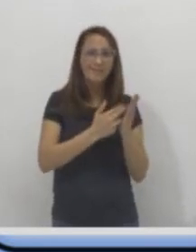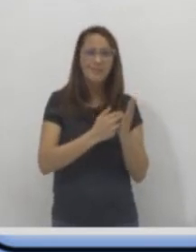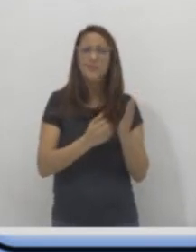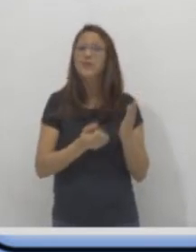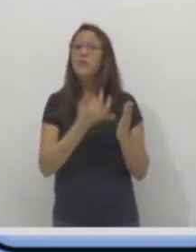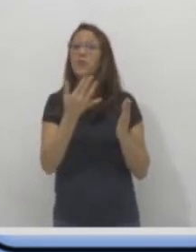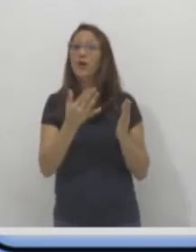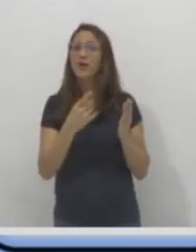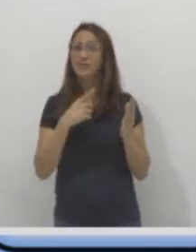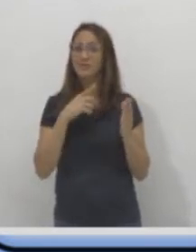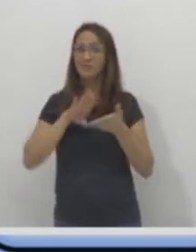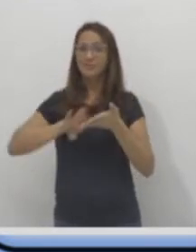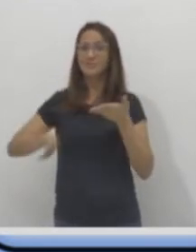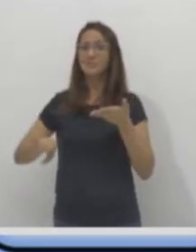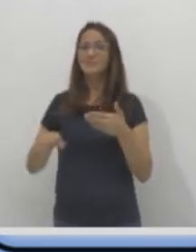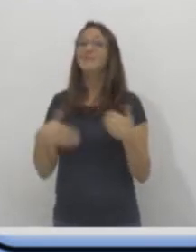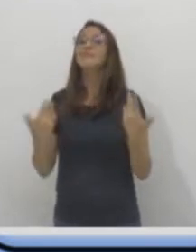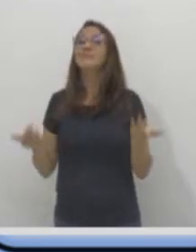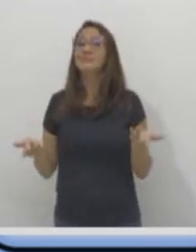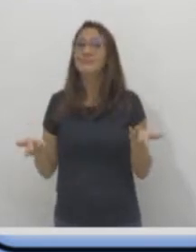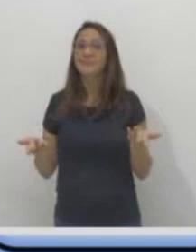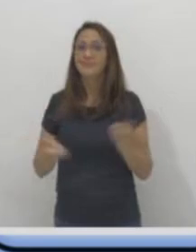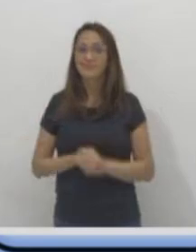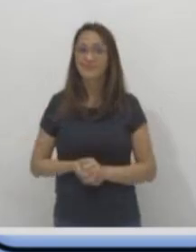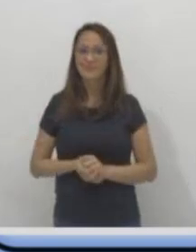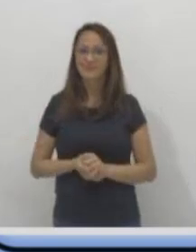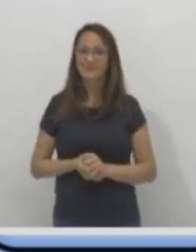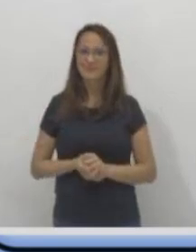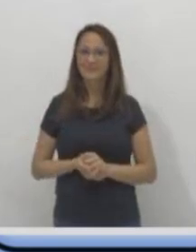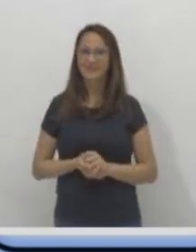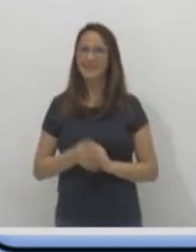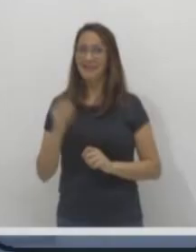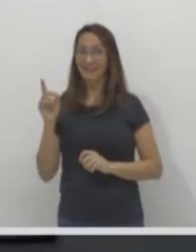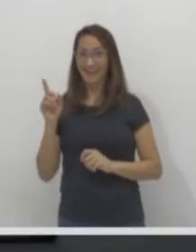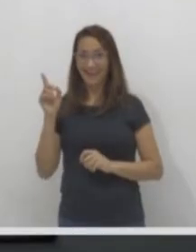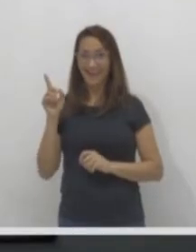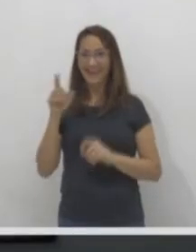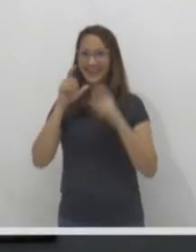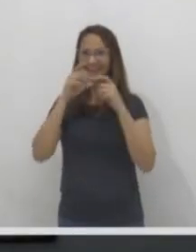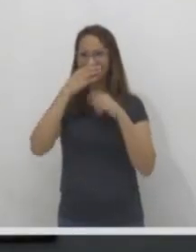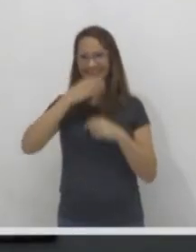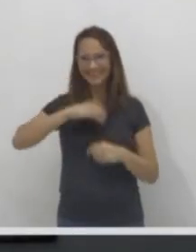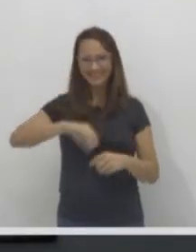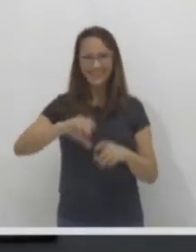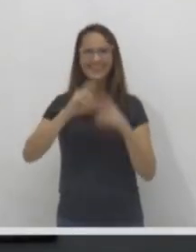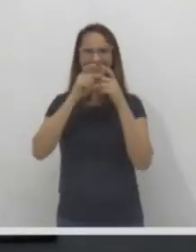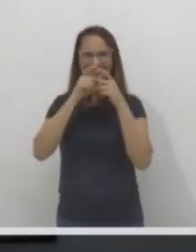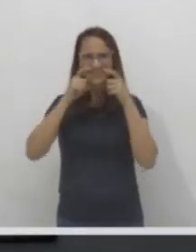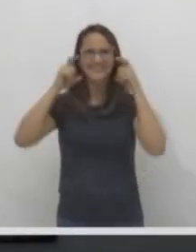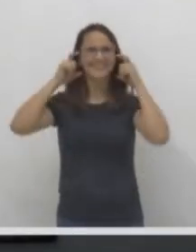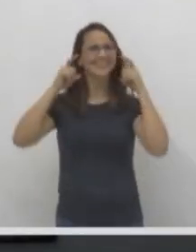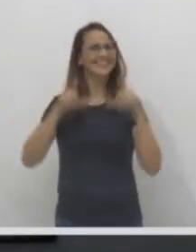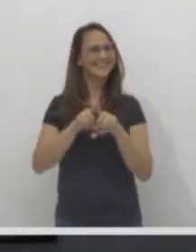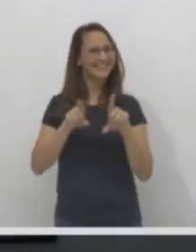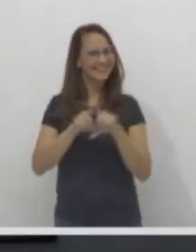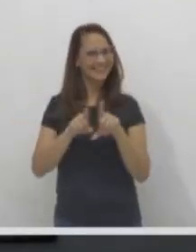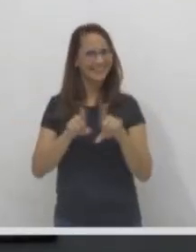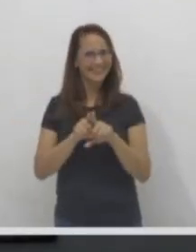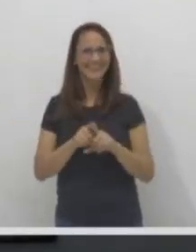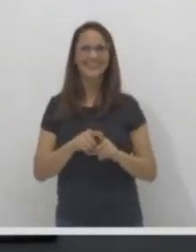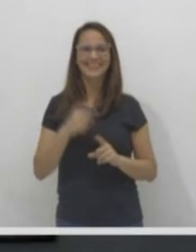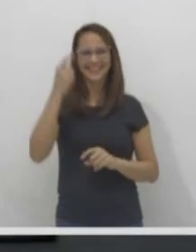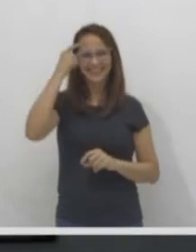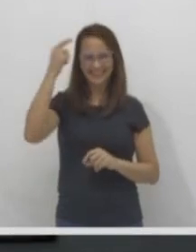todo mundo protegido. Agora, vem aqui comigo. Deixa eu falar com vocês aqui. Estão lembrados que eu utilizava aquele instrumento, as